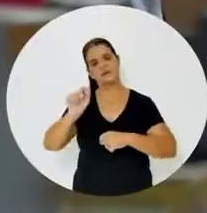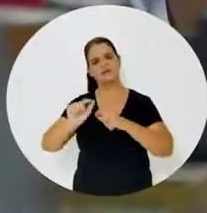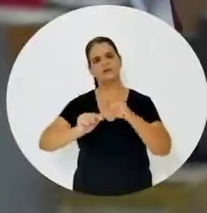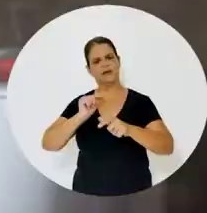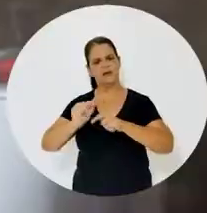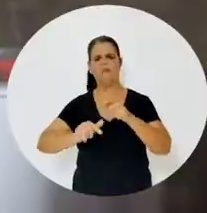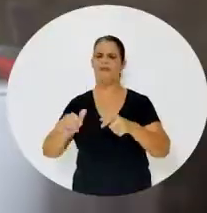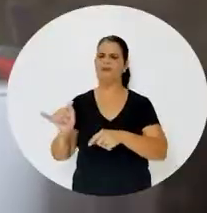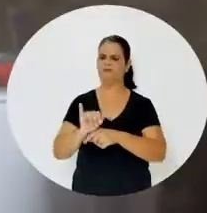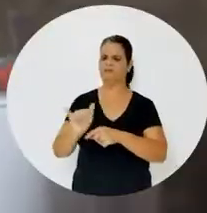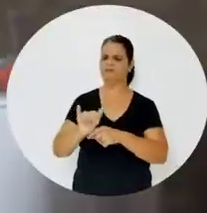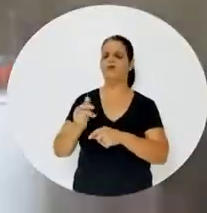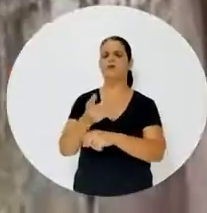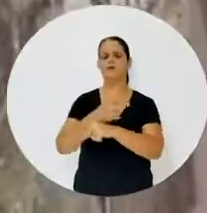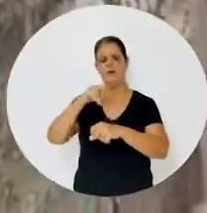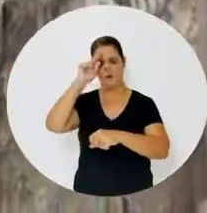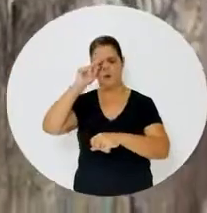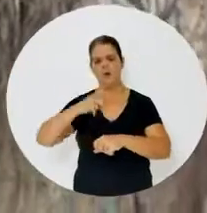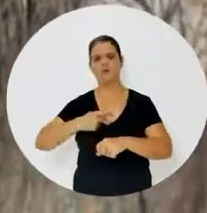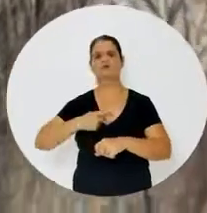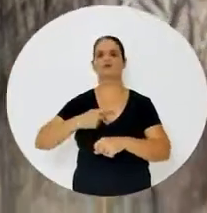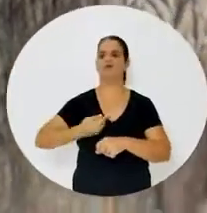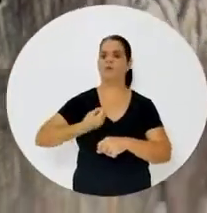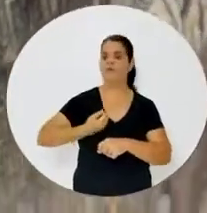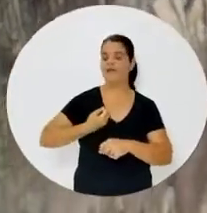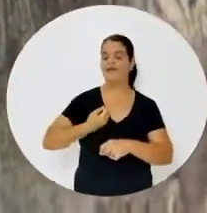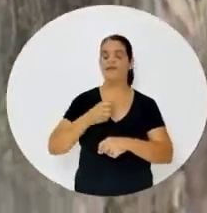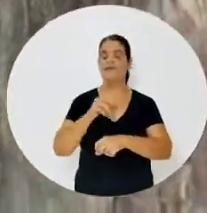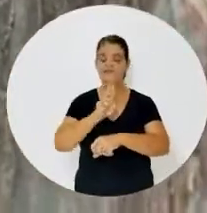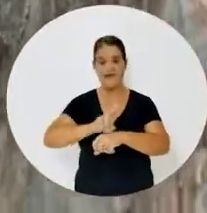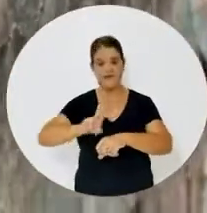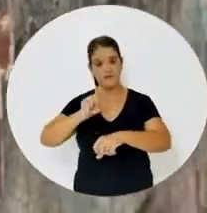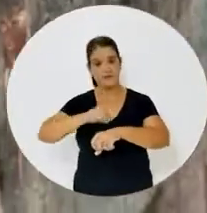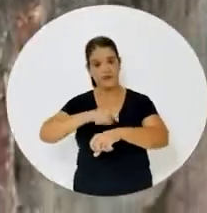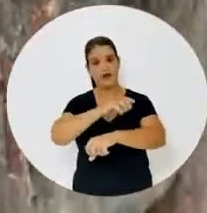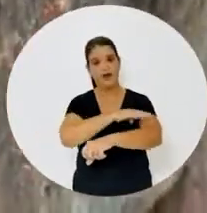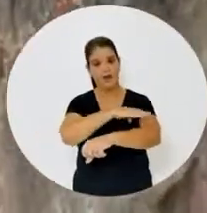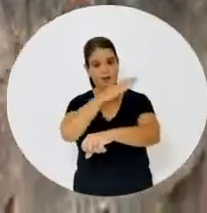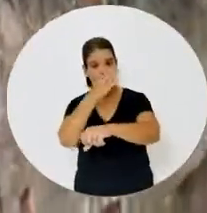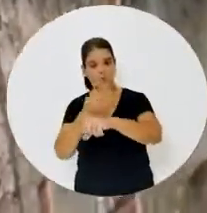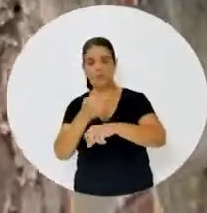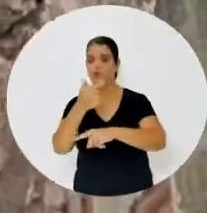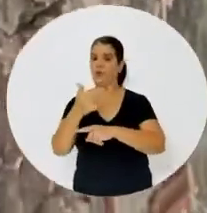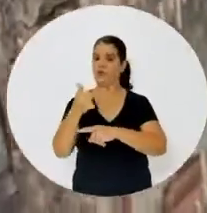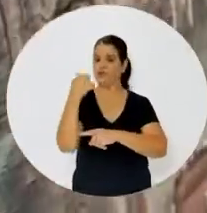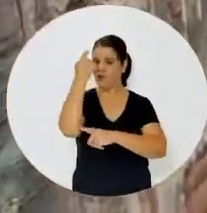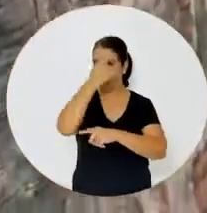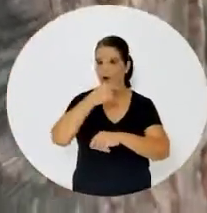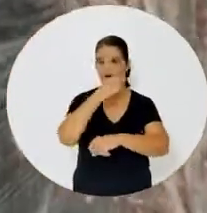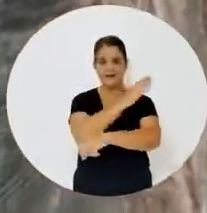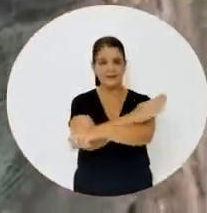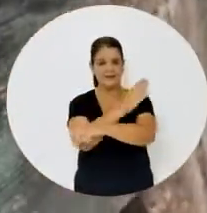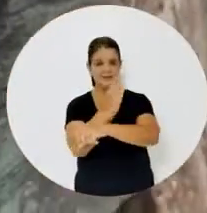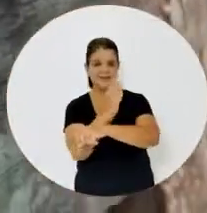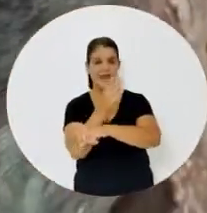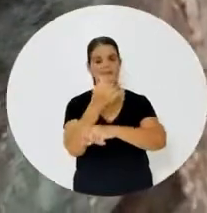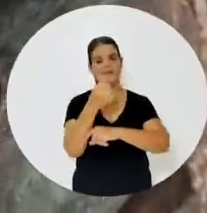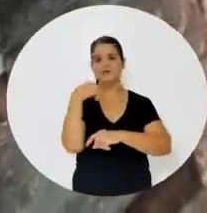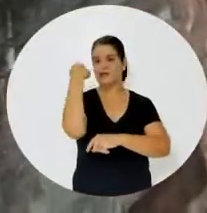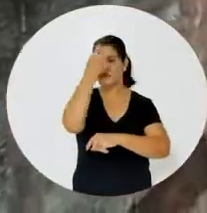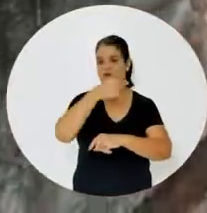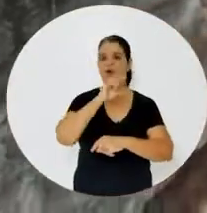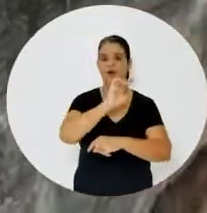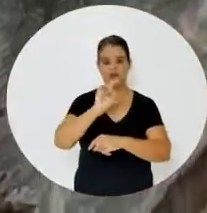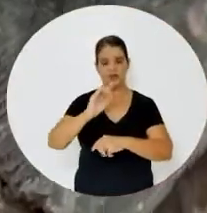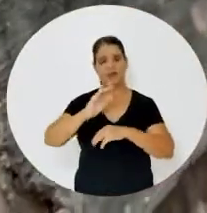tranquilas, buscar sua autonomia. Vai funcionar em dois turnos, integral de 12 horas e semi-integral, com 6 horas